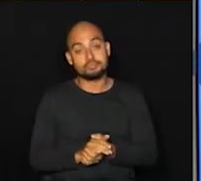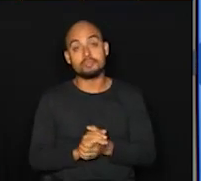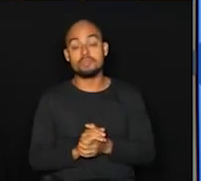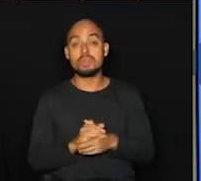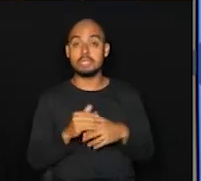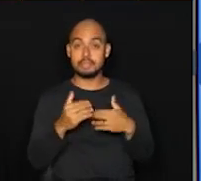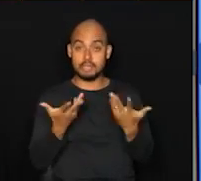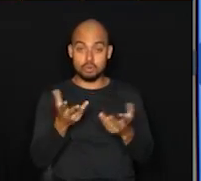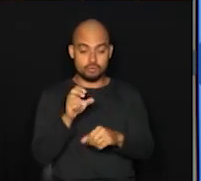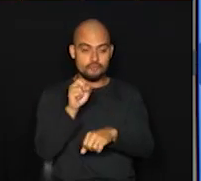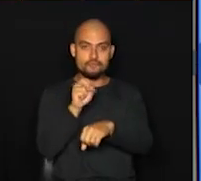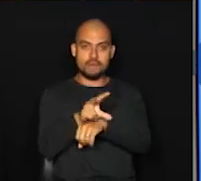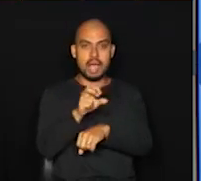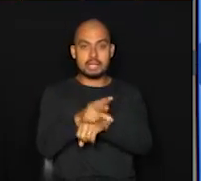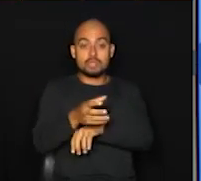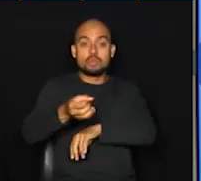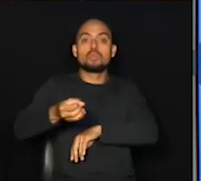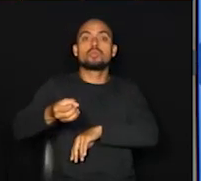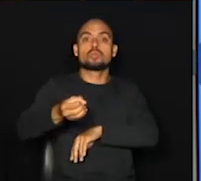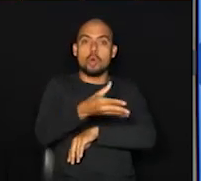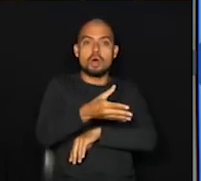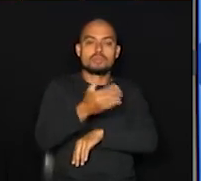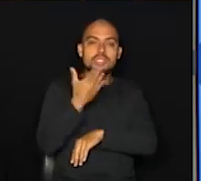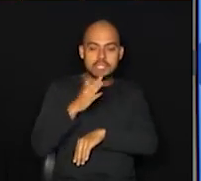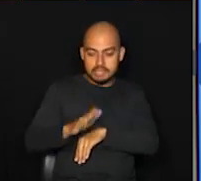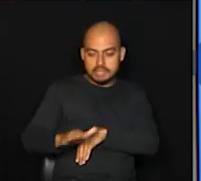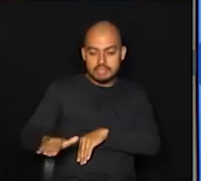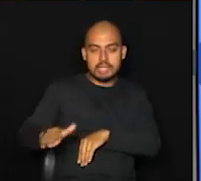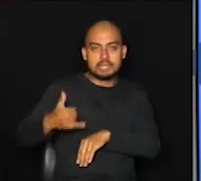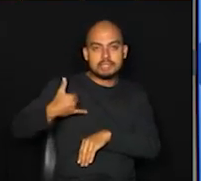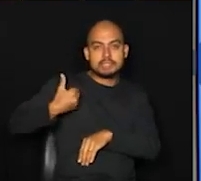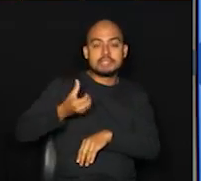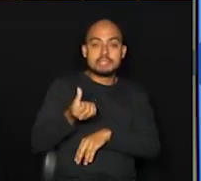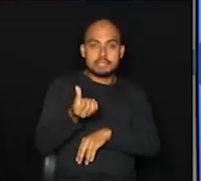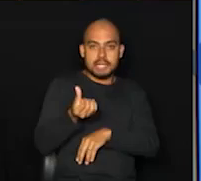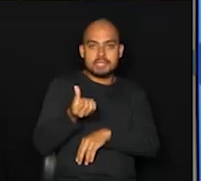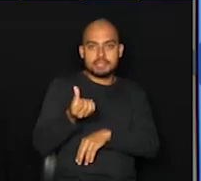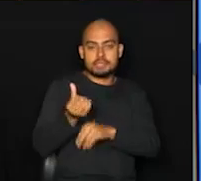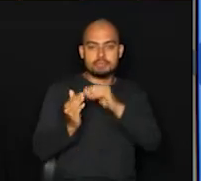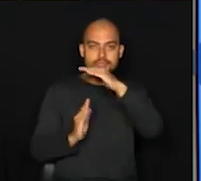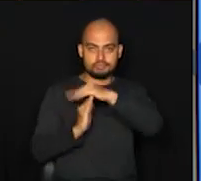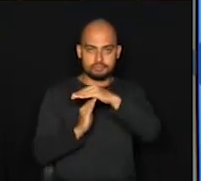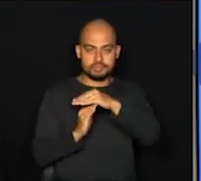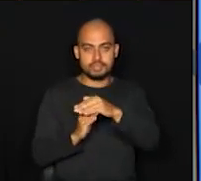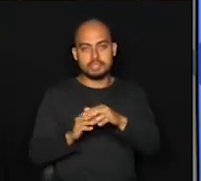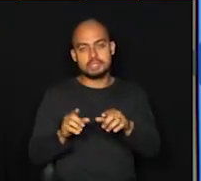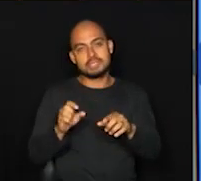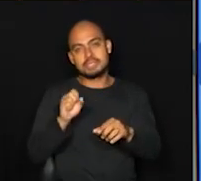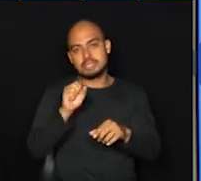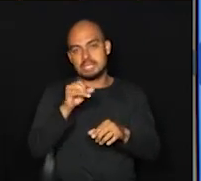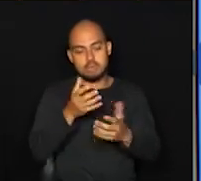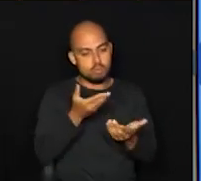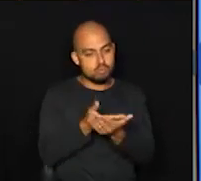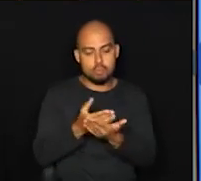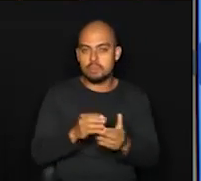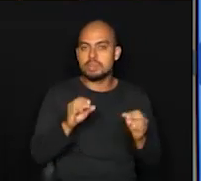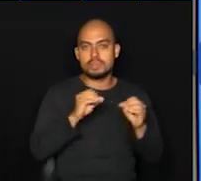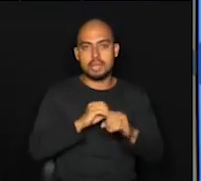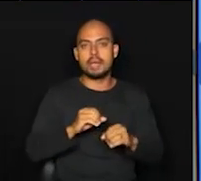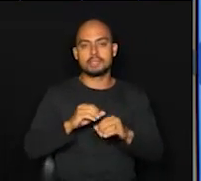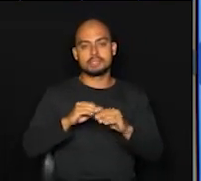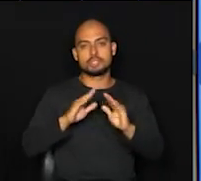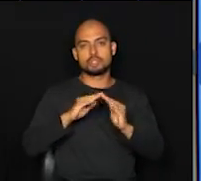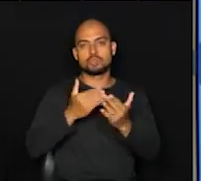as vagas remanescentes para crianças de até 6 anos de idade e que estão fora da escola. Então, tem vagas